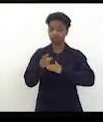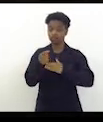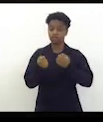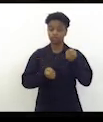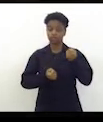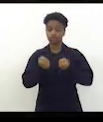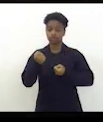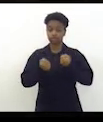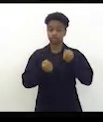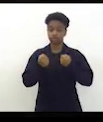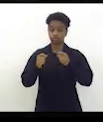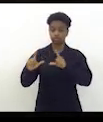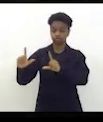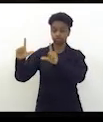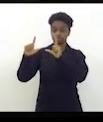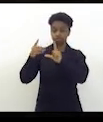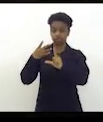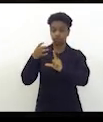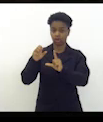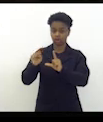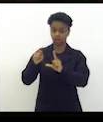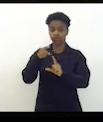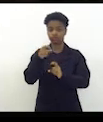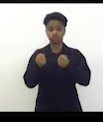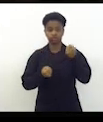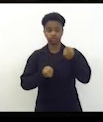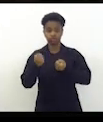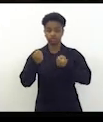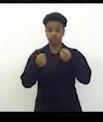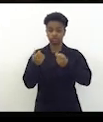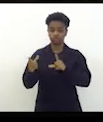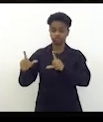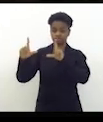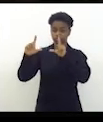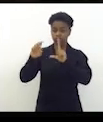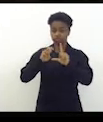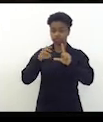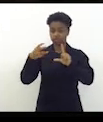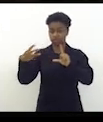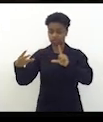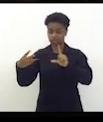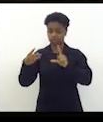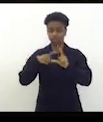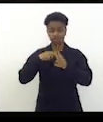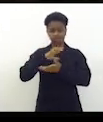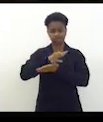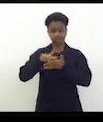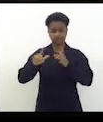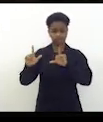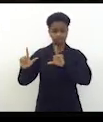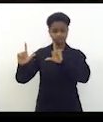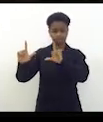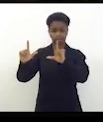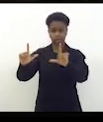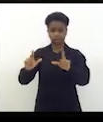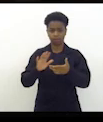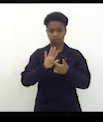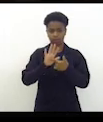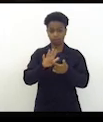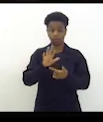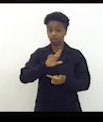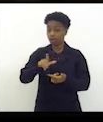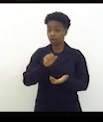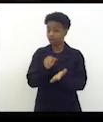48 o senhor está dirigindo a 53 uma série delas não era multando